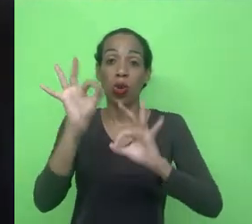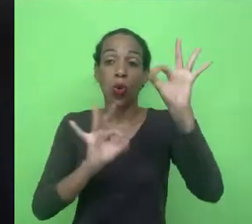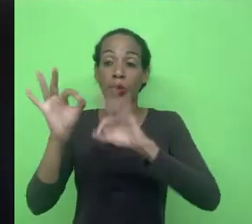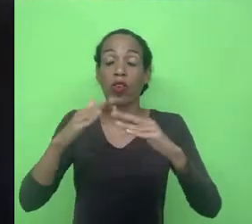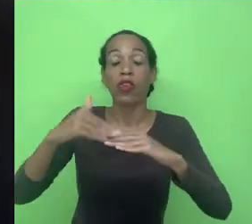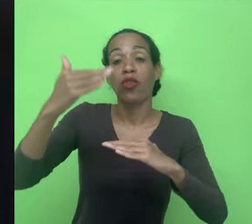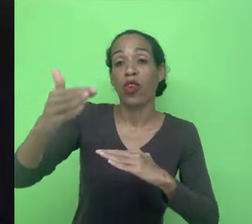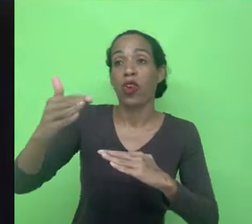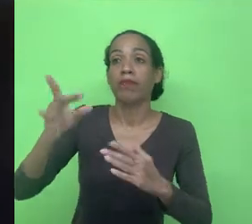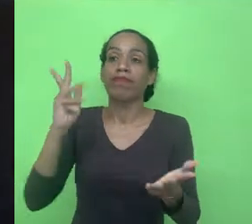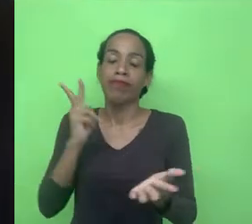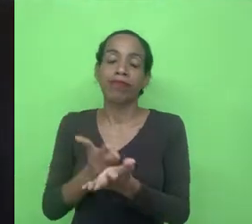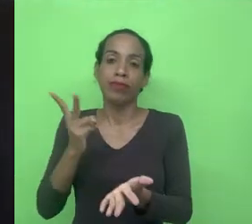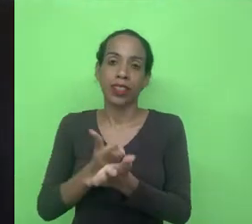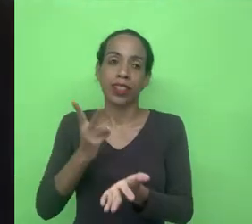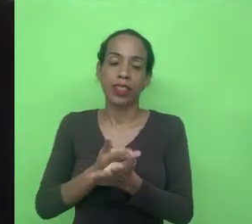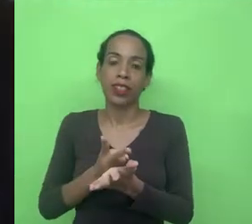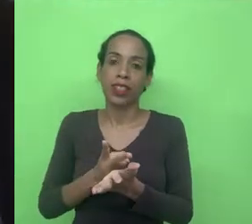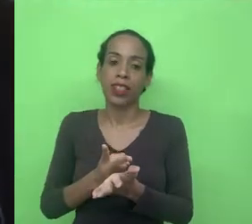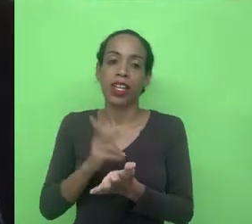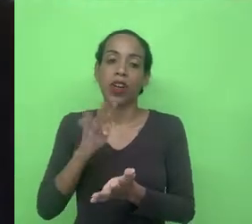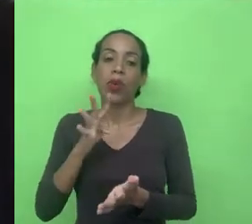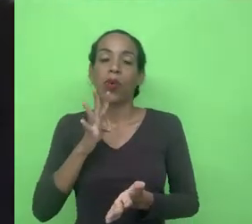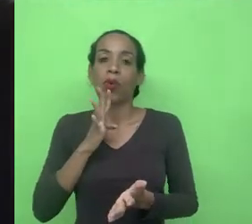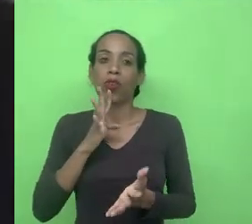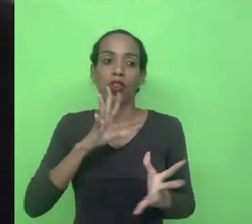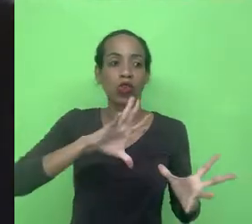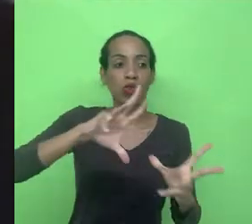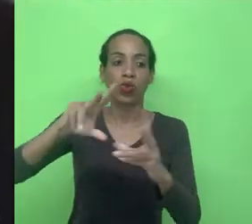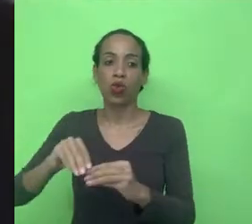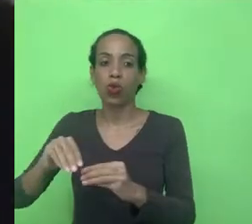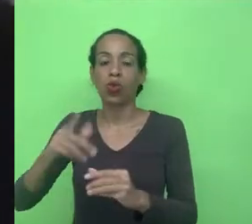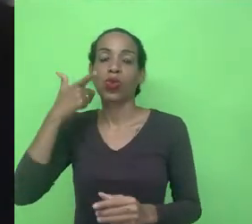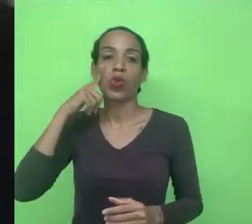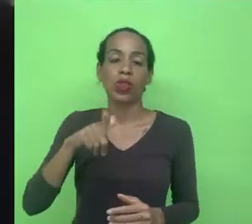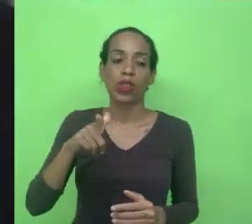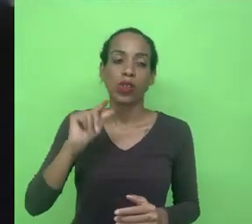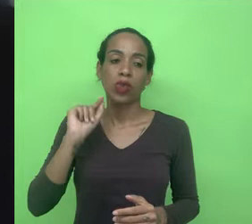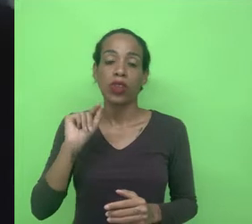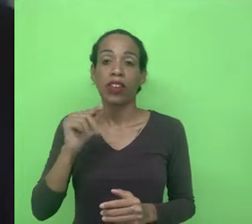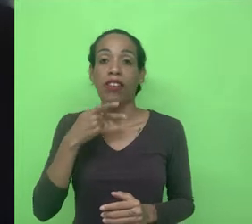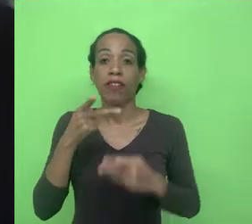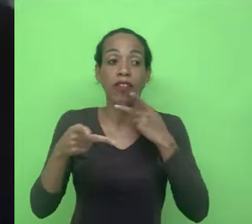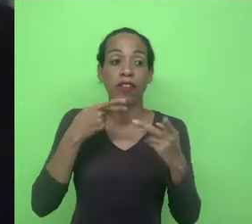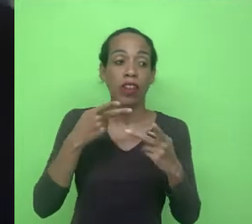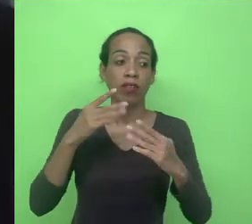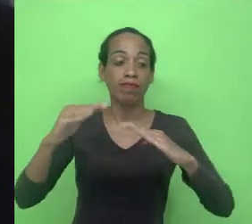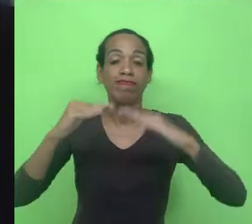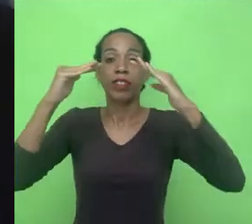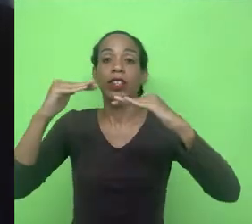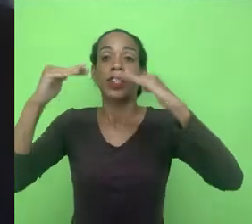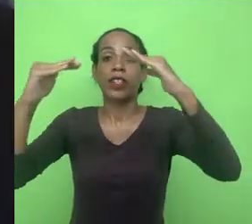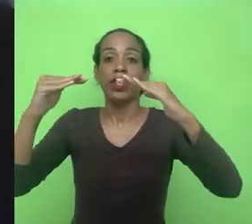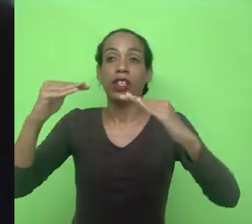elas mesmas entende então o conceito ele tem todas essas várias nuances e o que vai dizer os alcances e os